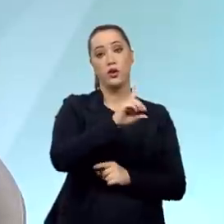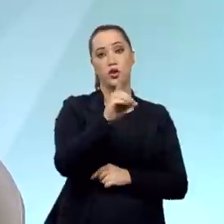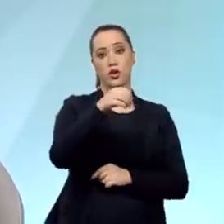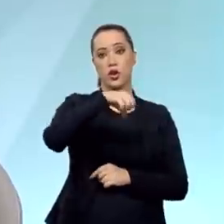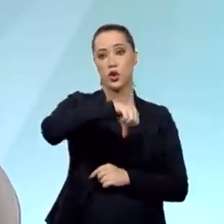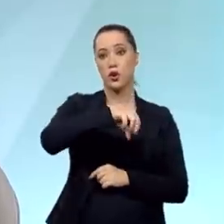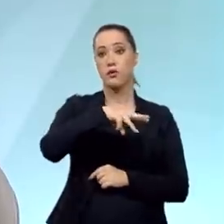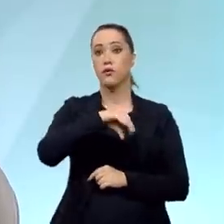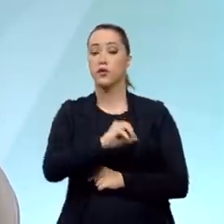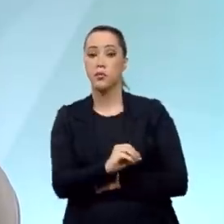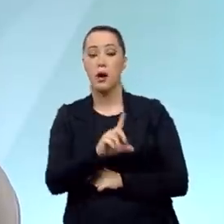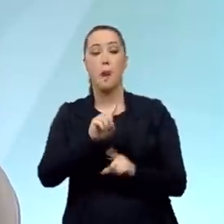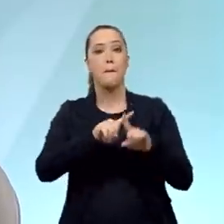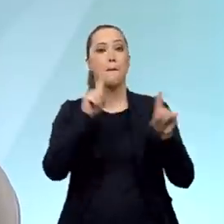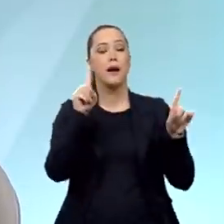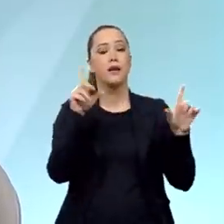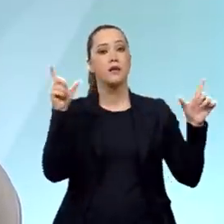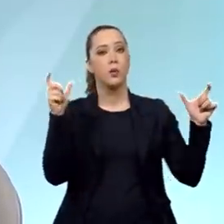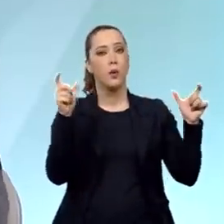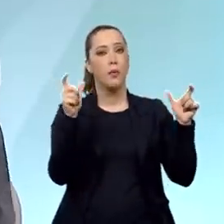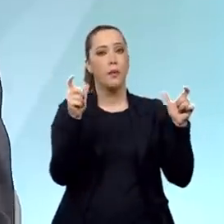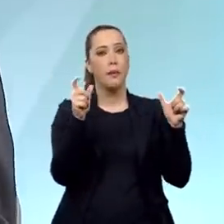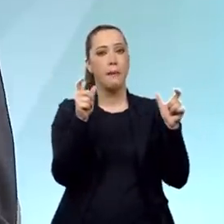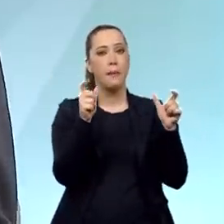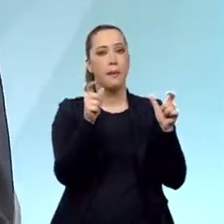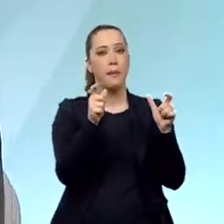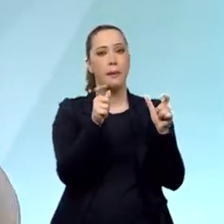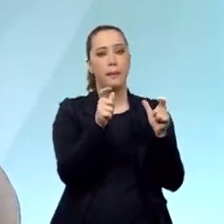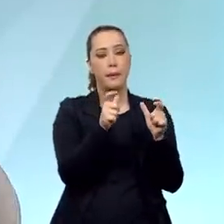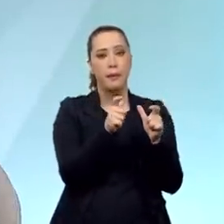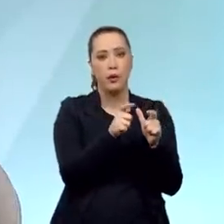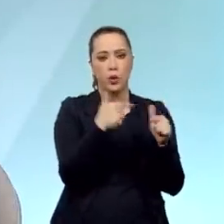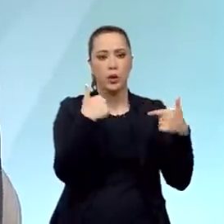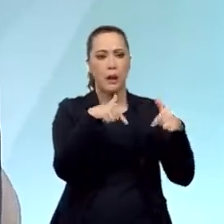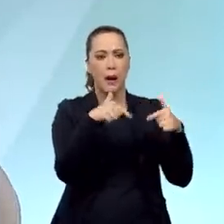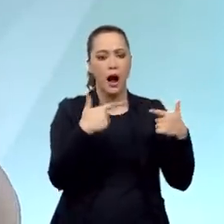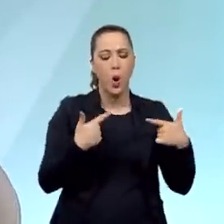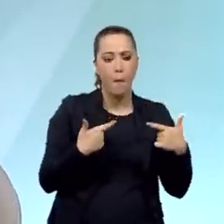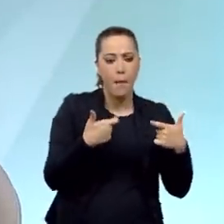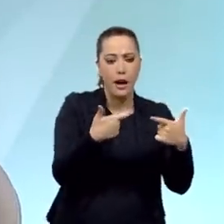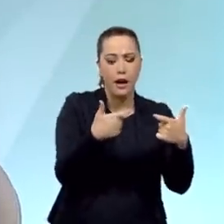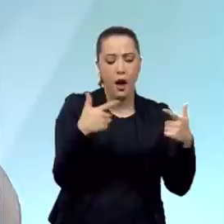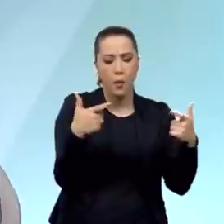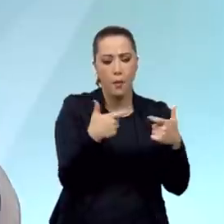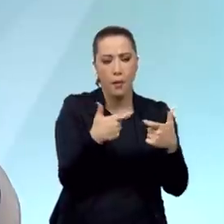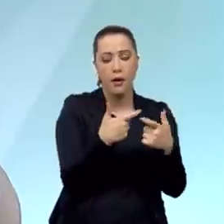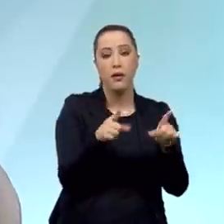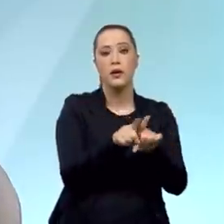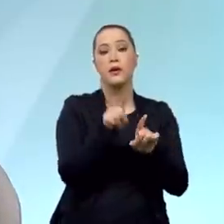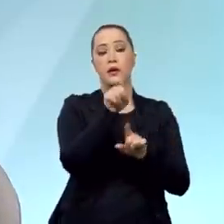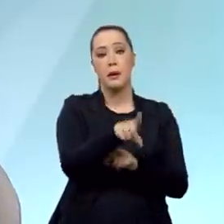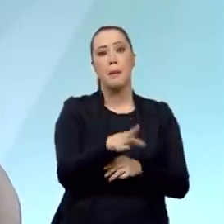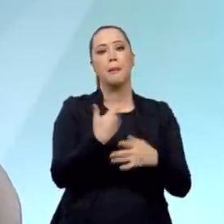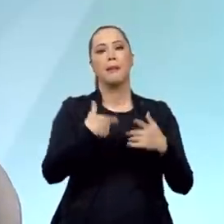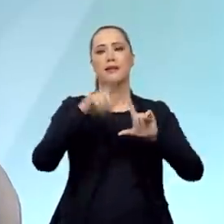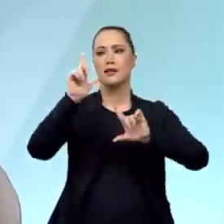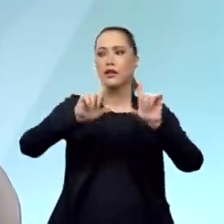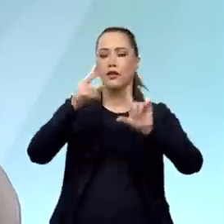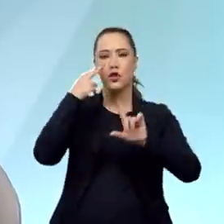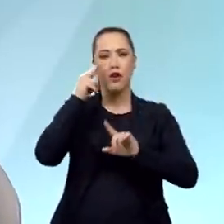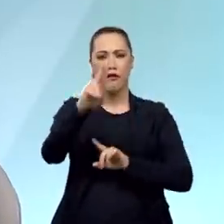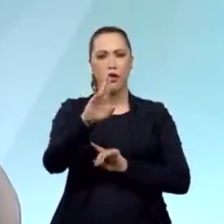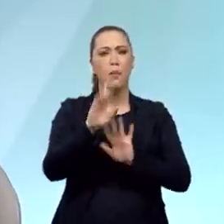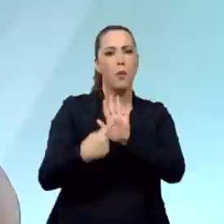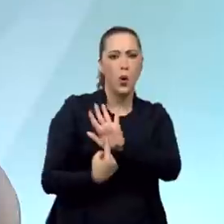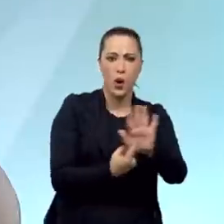Mas a diminuição das operações, a imprensa, a mídia internacional, já vendo ali que estava